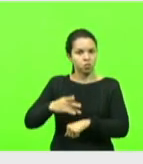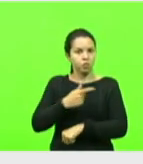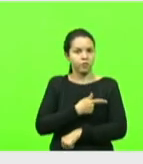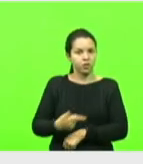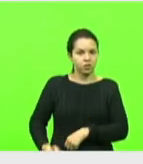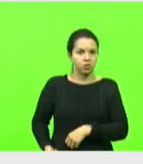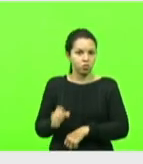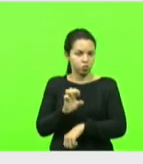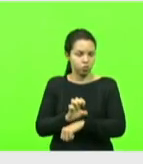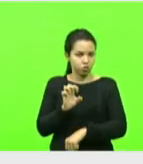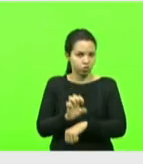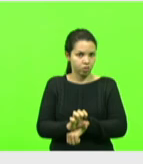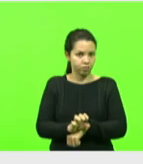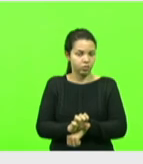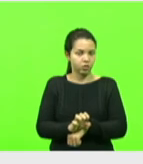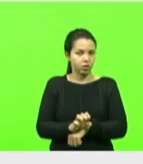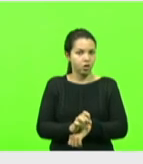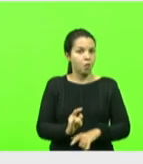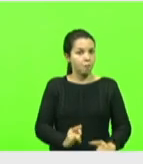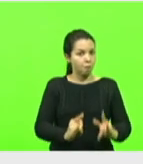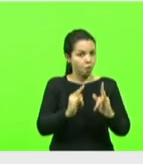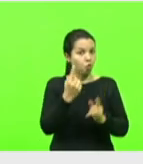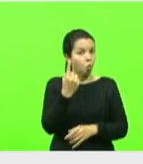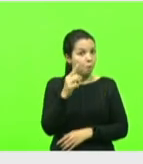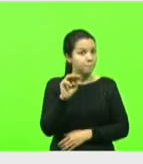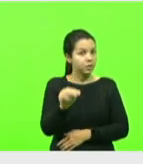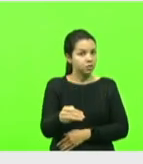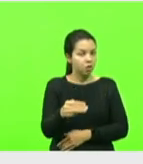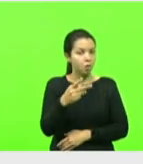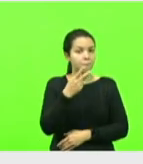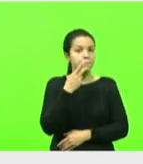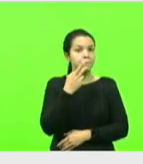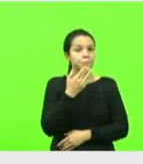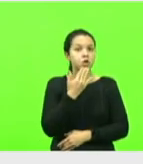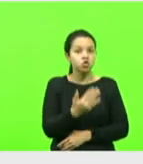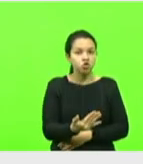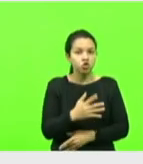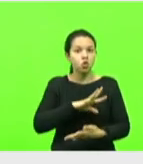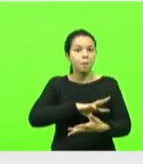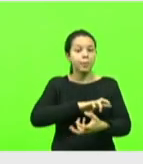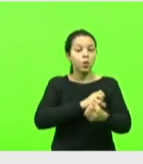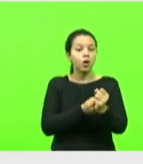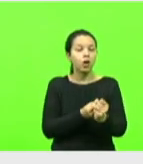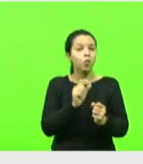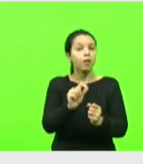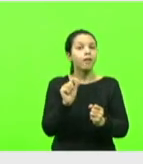Um imóvel de um milhão que o Estado está pedindo, bloqueio de quem? De quem?